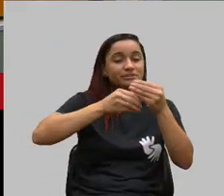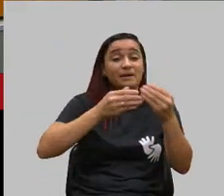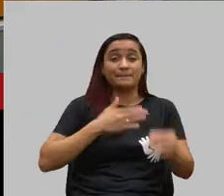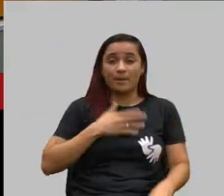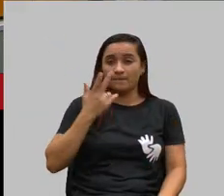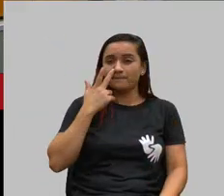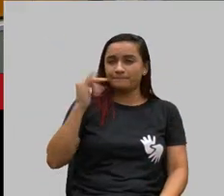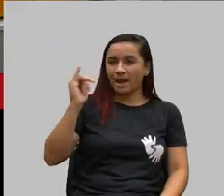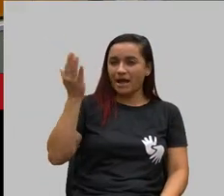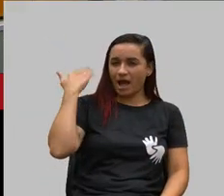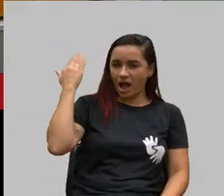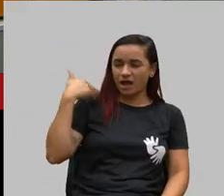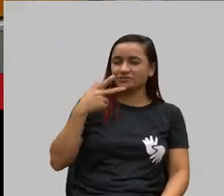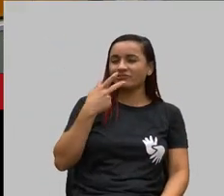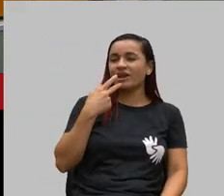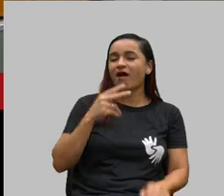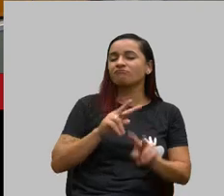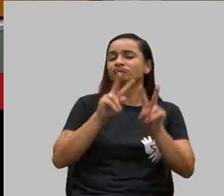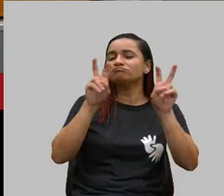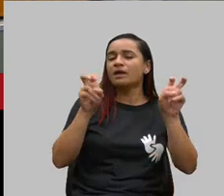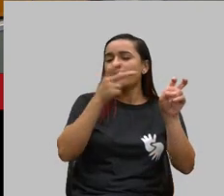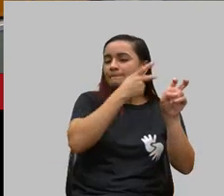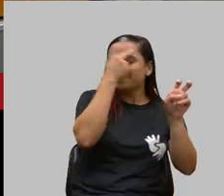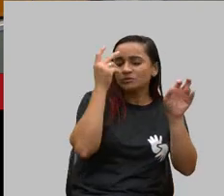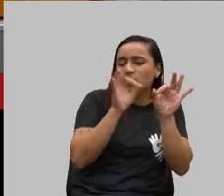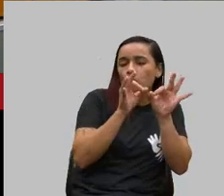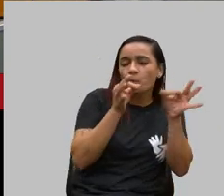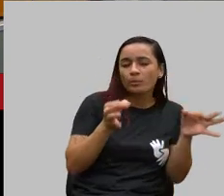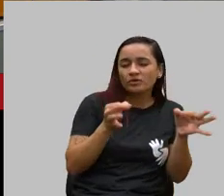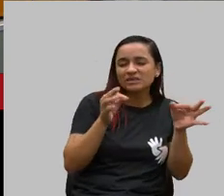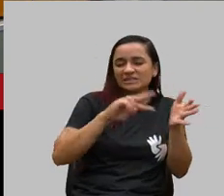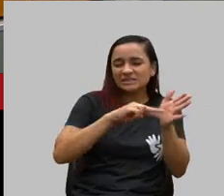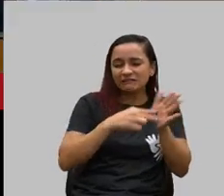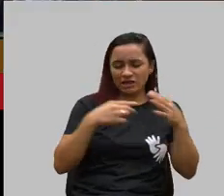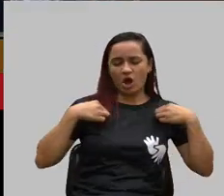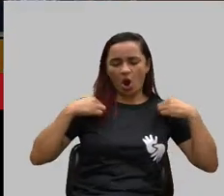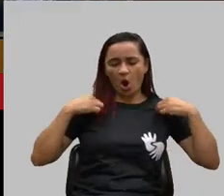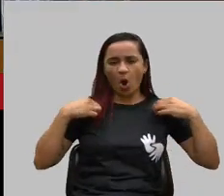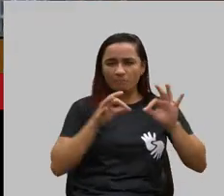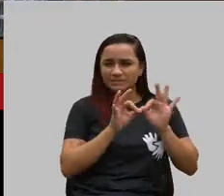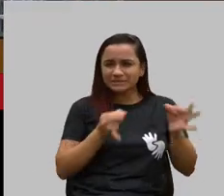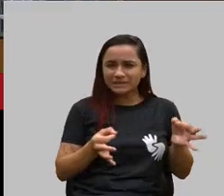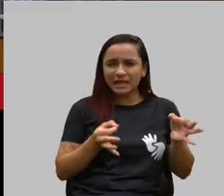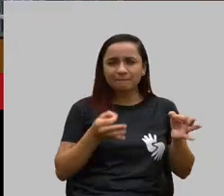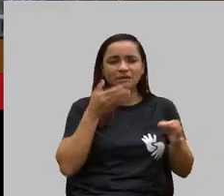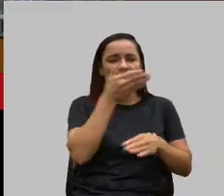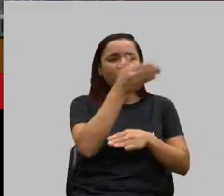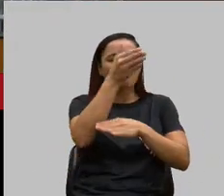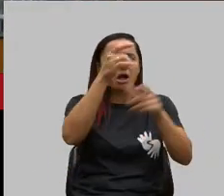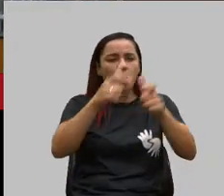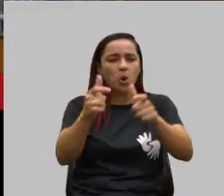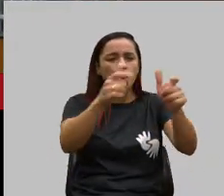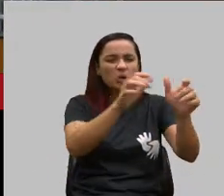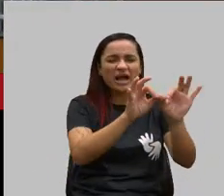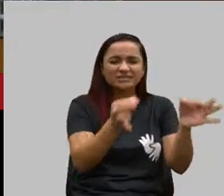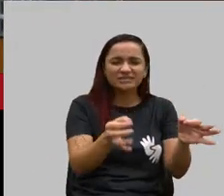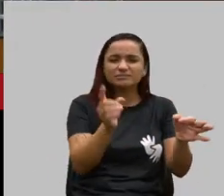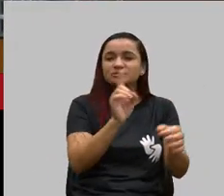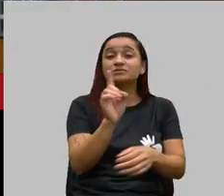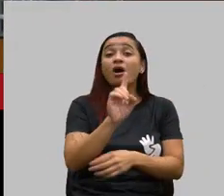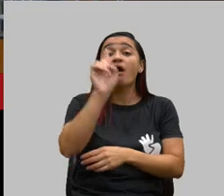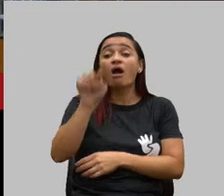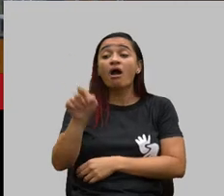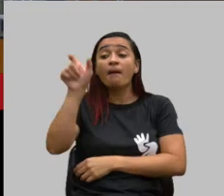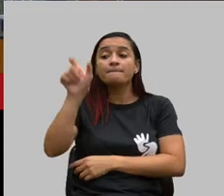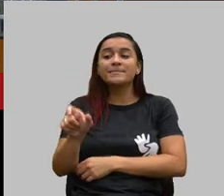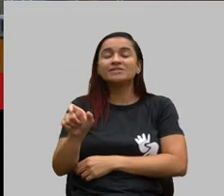humilde não é aquele que veste roupas simples, frequenta lugares simples, mas aquele que tem sabedoria